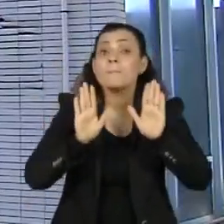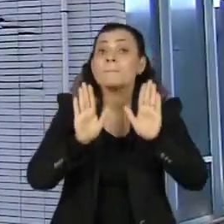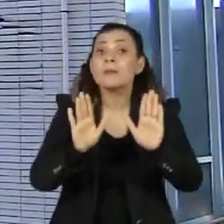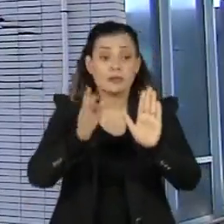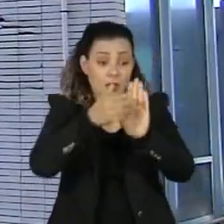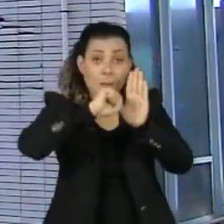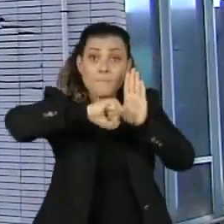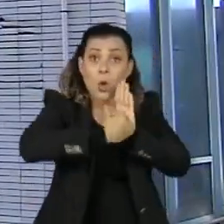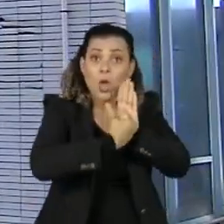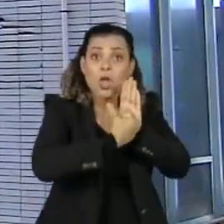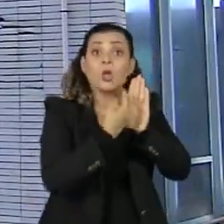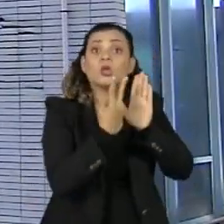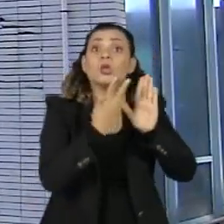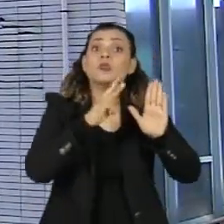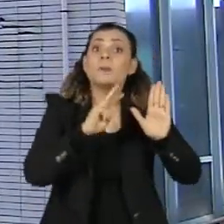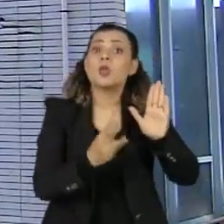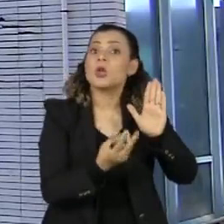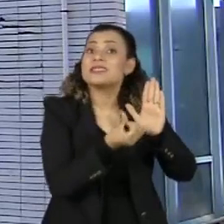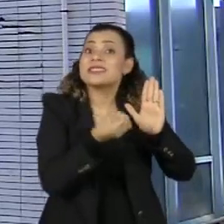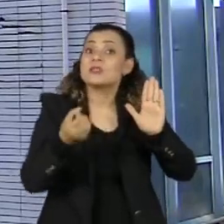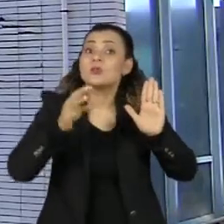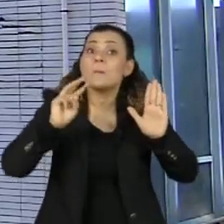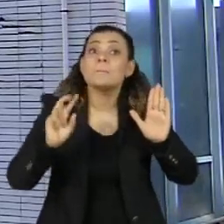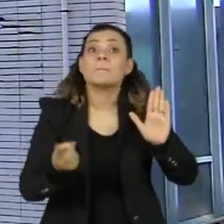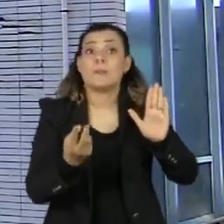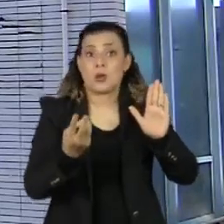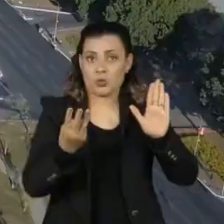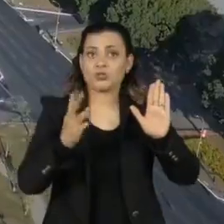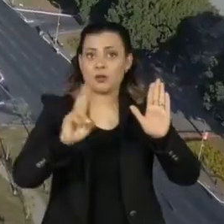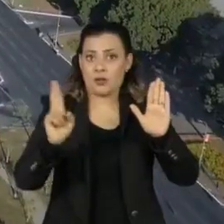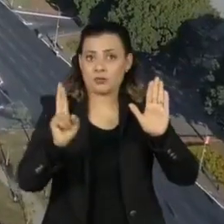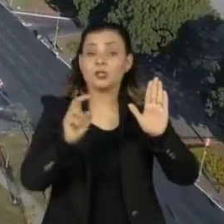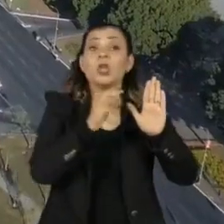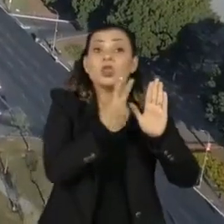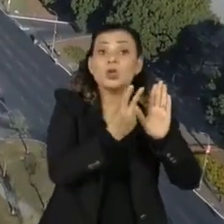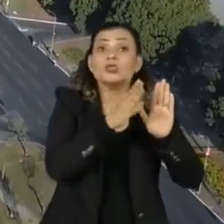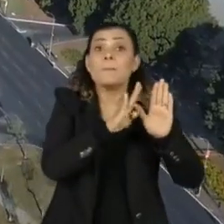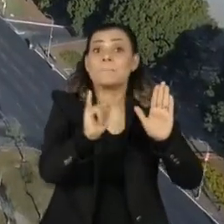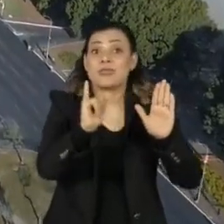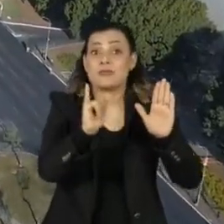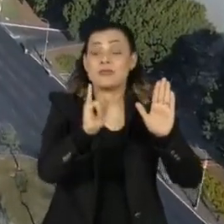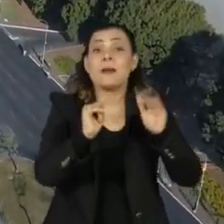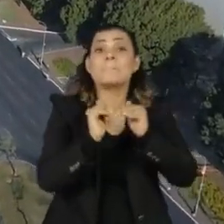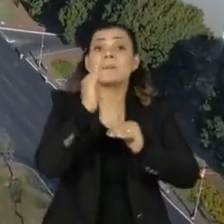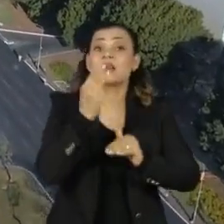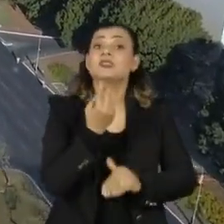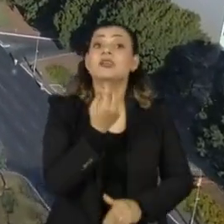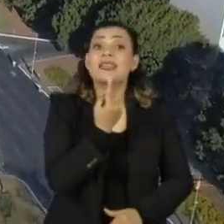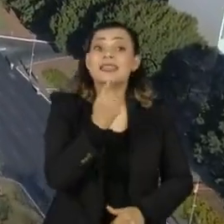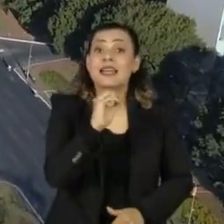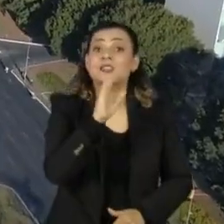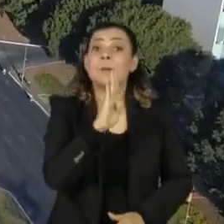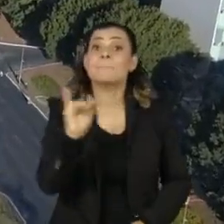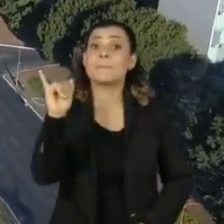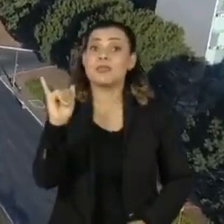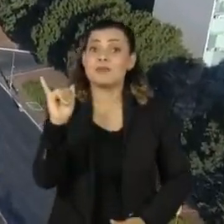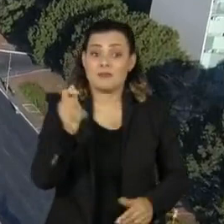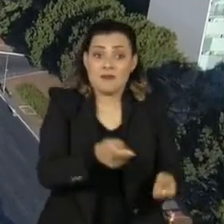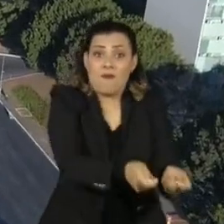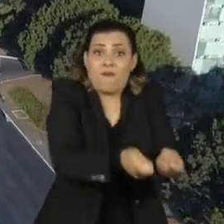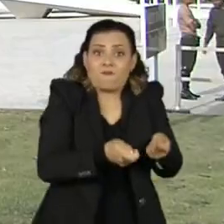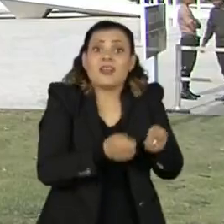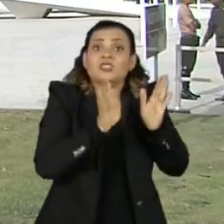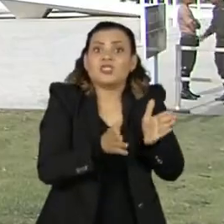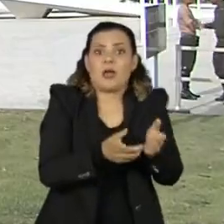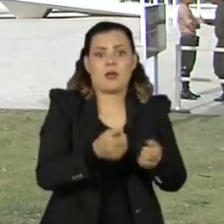bloqueio será de R$ 2,6 bilhões, ultrapassando mais de R$ bilhões já contingenciados